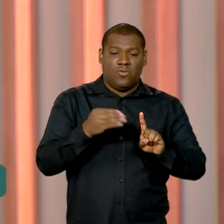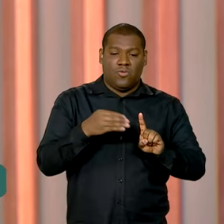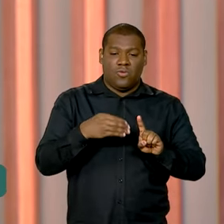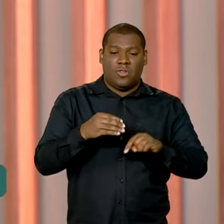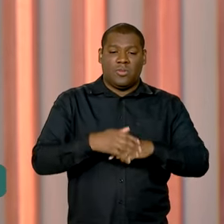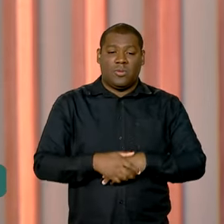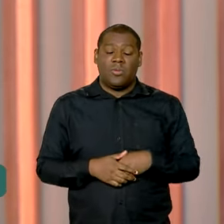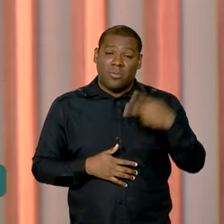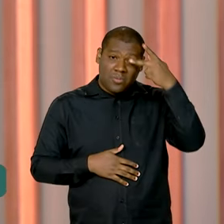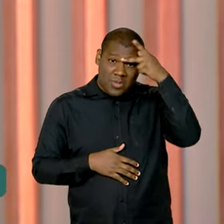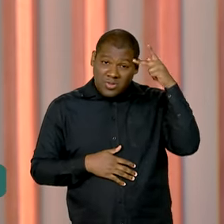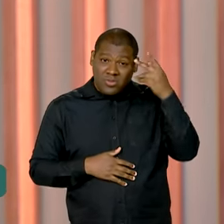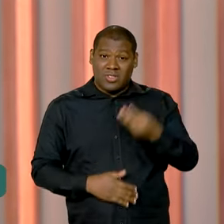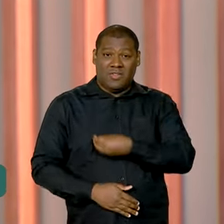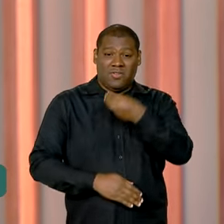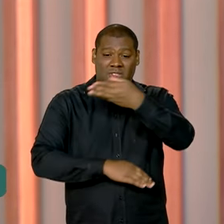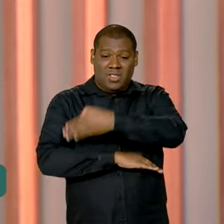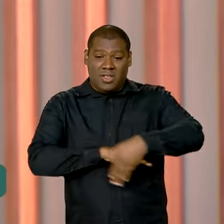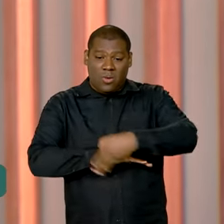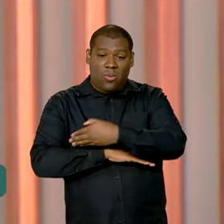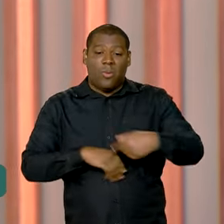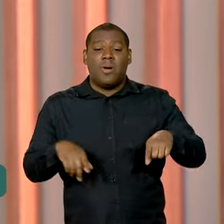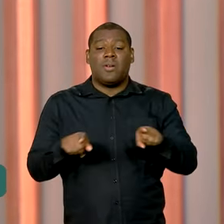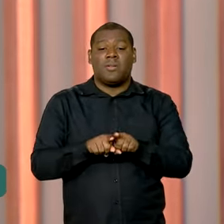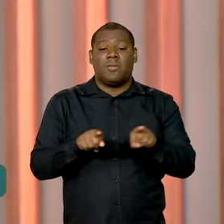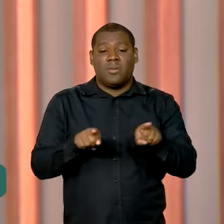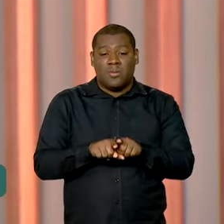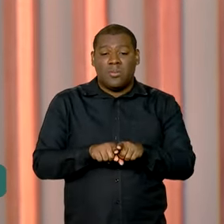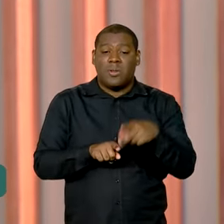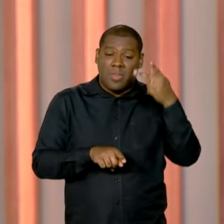como pessoas em situação de rua e de privação de liberdade.